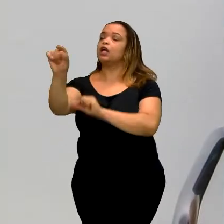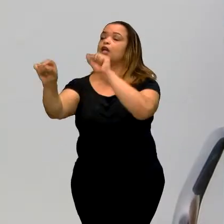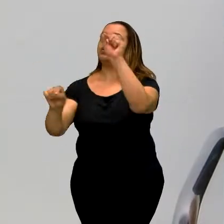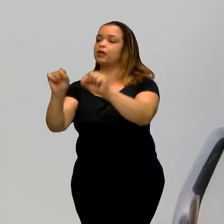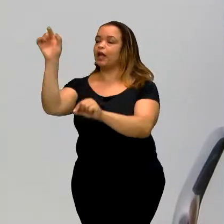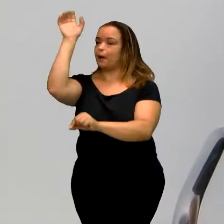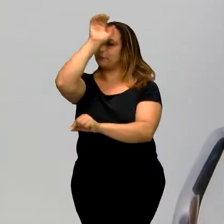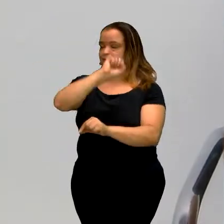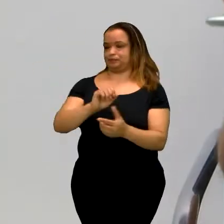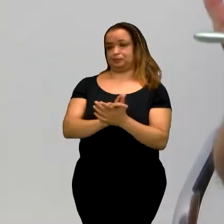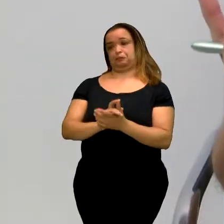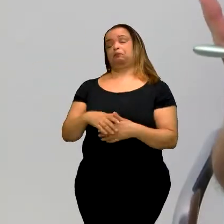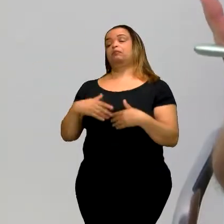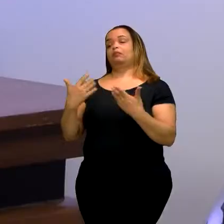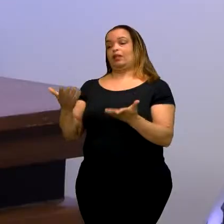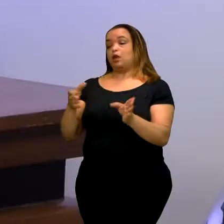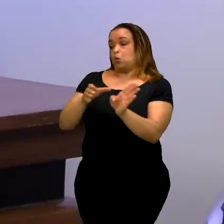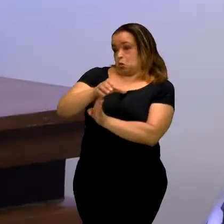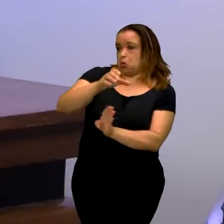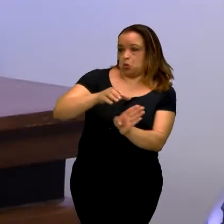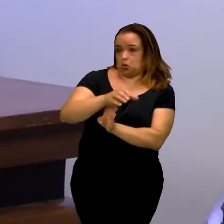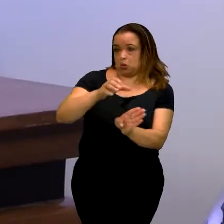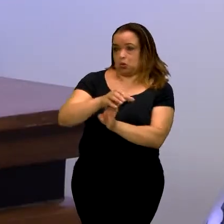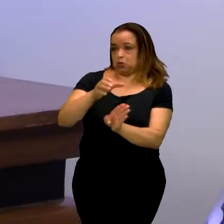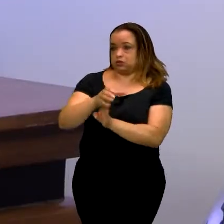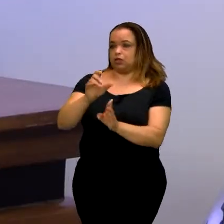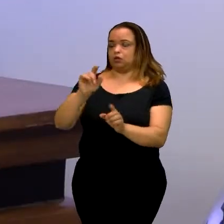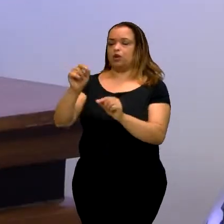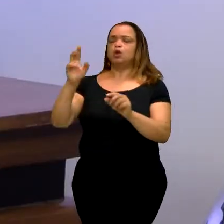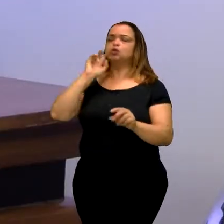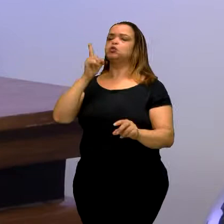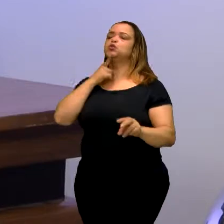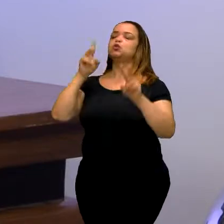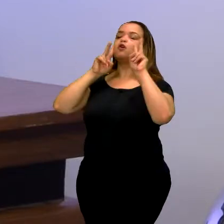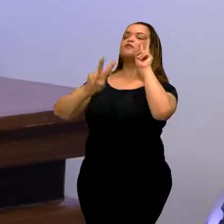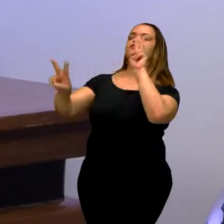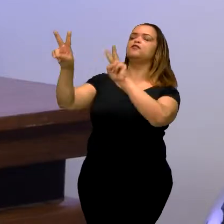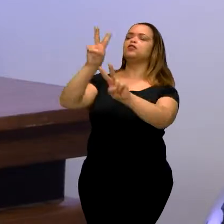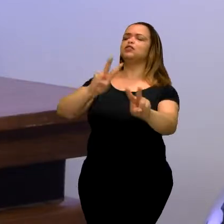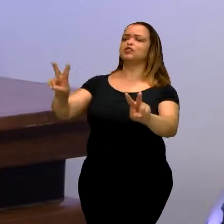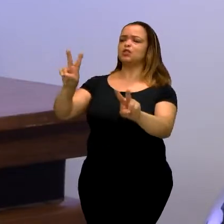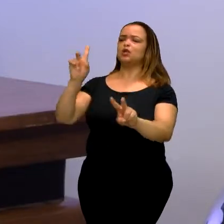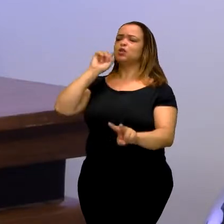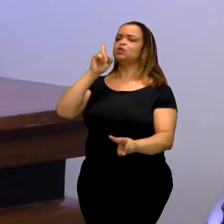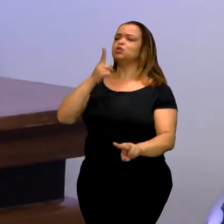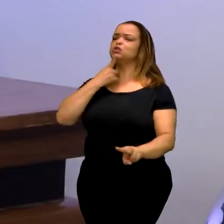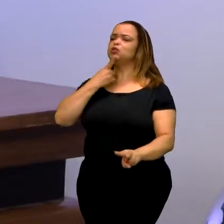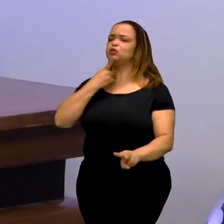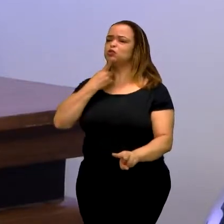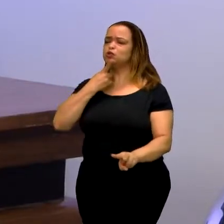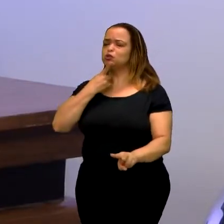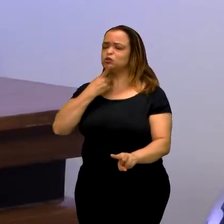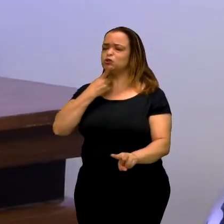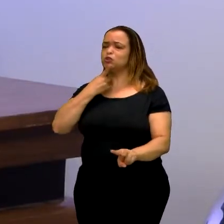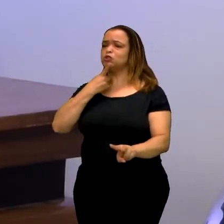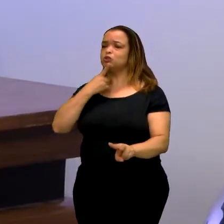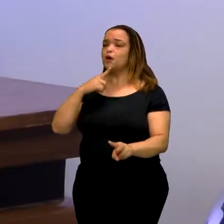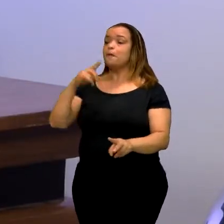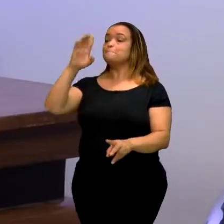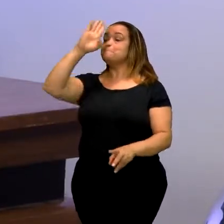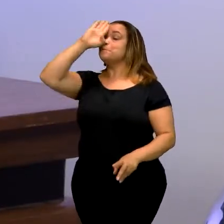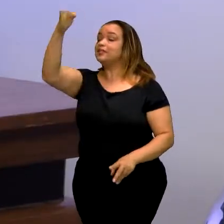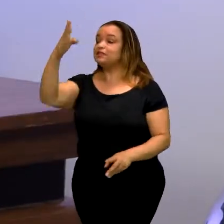Aprender... O recurso do surdo é visual. A língua materna dele é a língua de sinais.